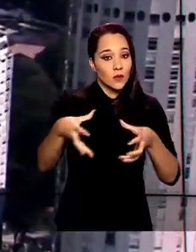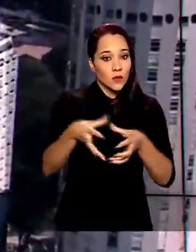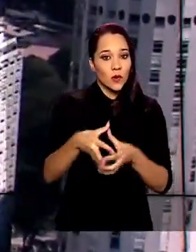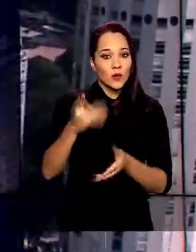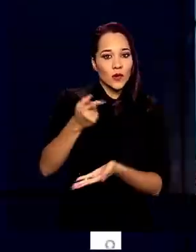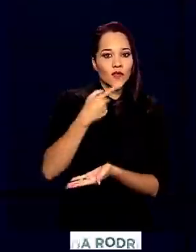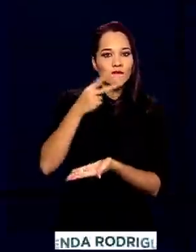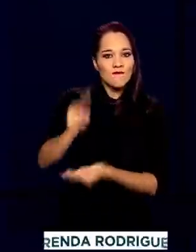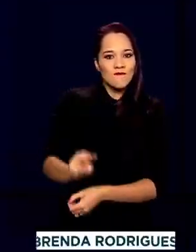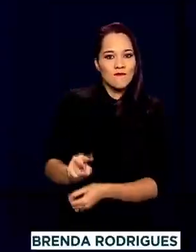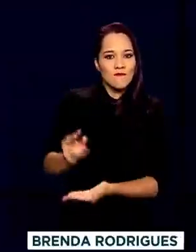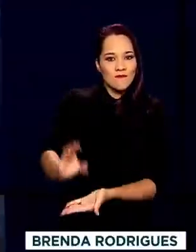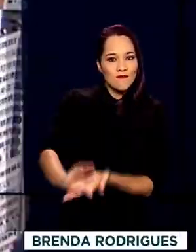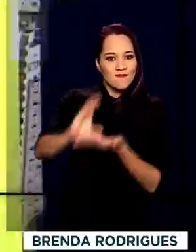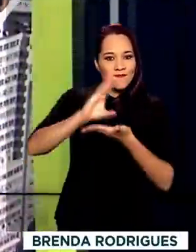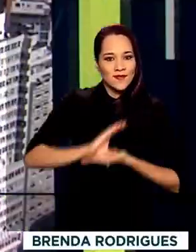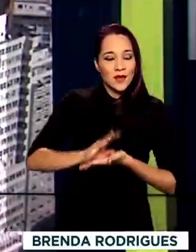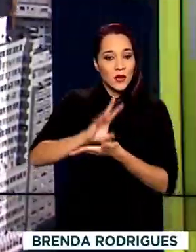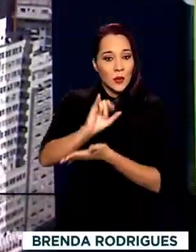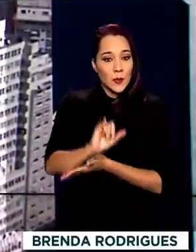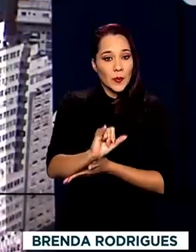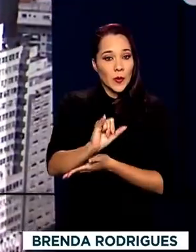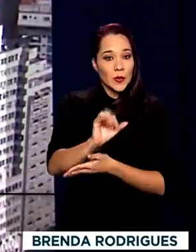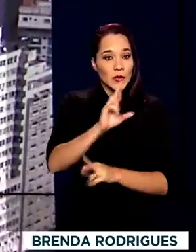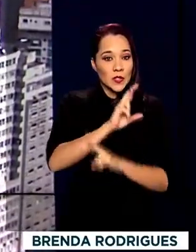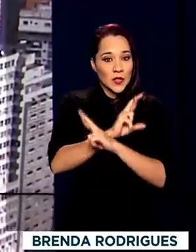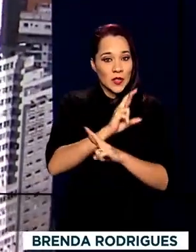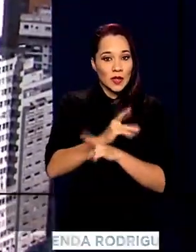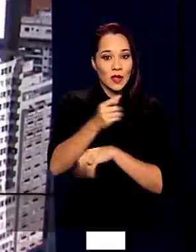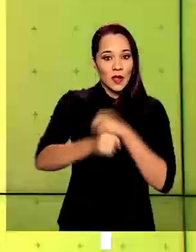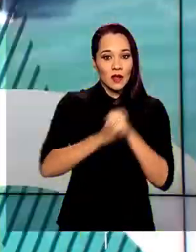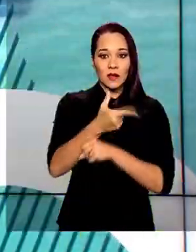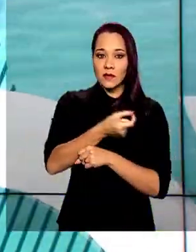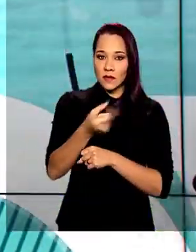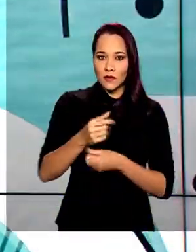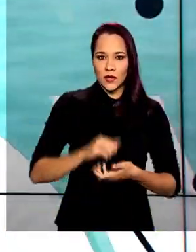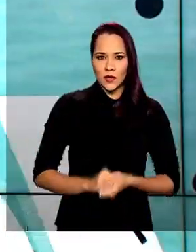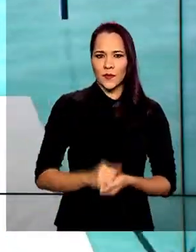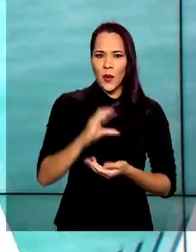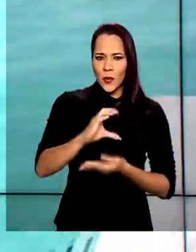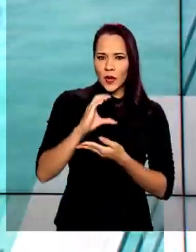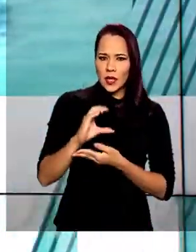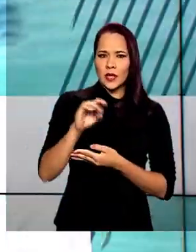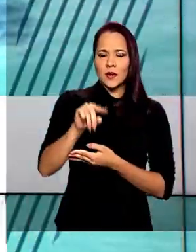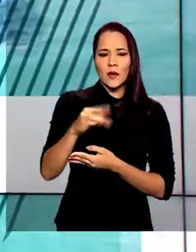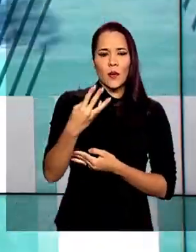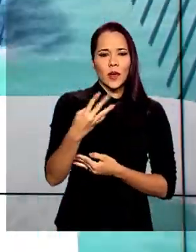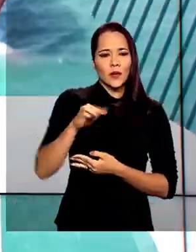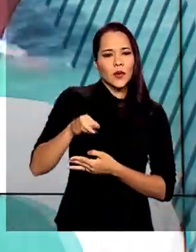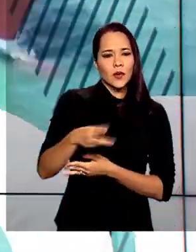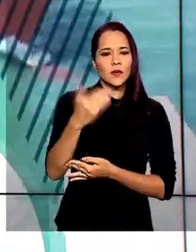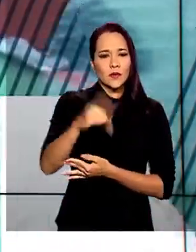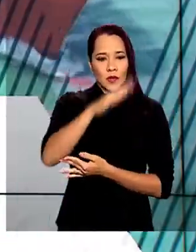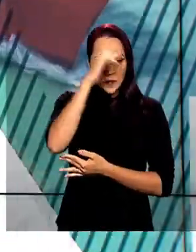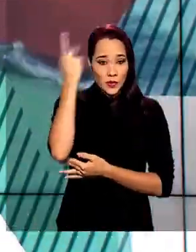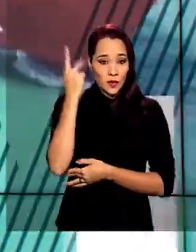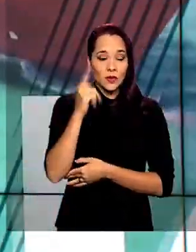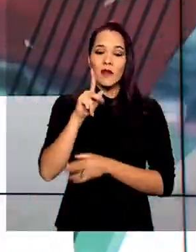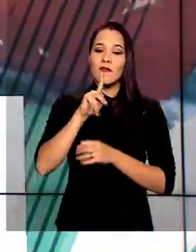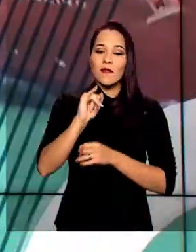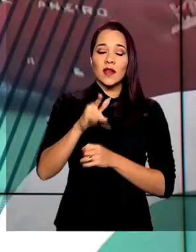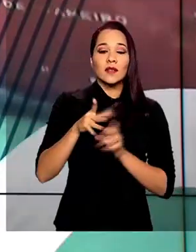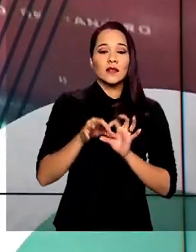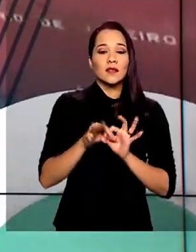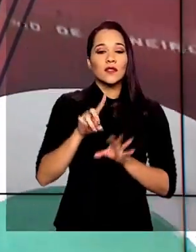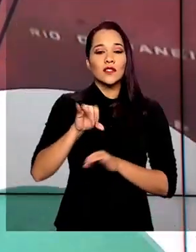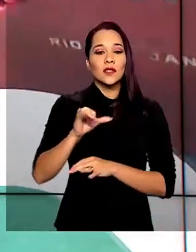restituição do Imposto de Renda de 2020. O crédito bancário para quase 4 milhões e meio de contribuintes será realizado no